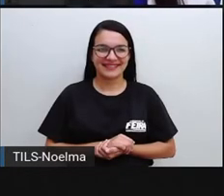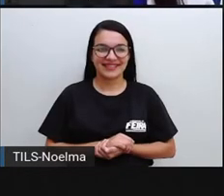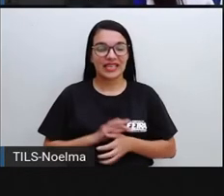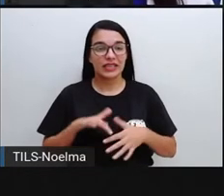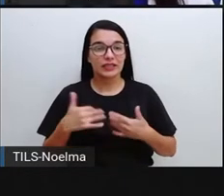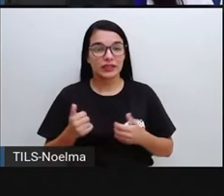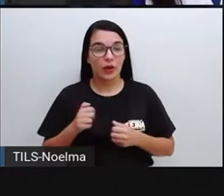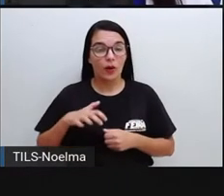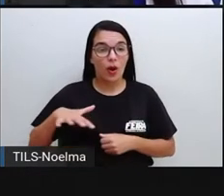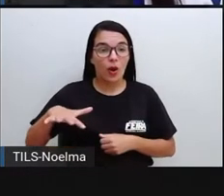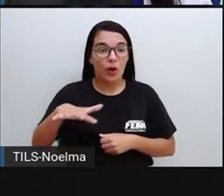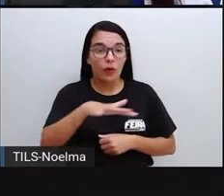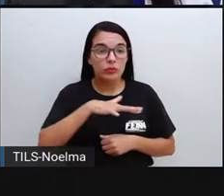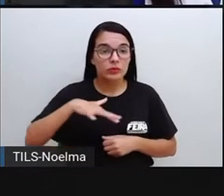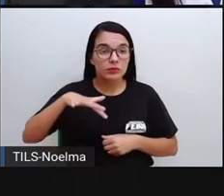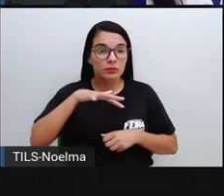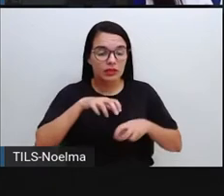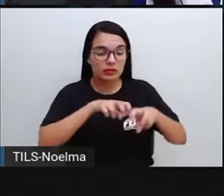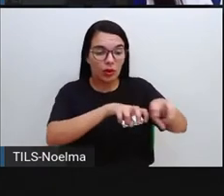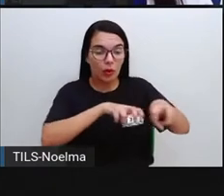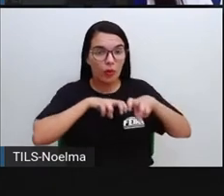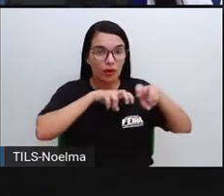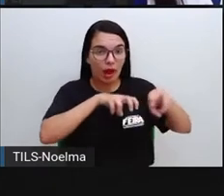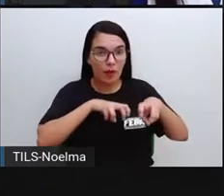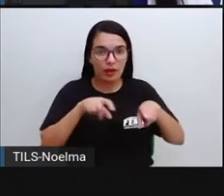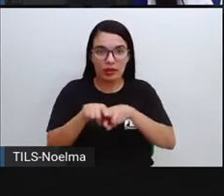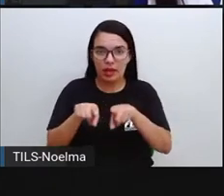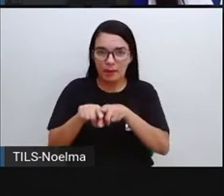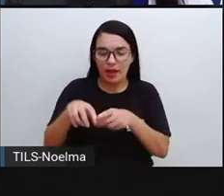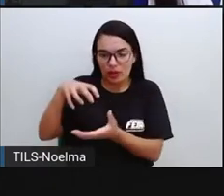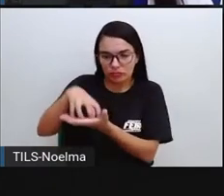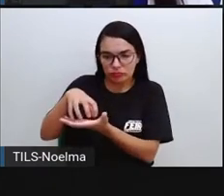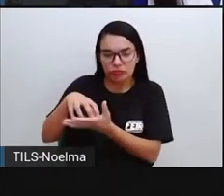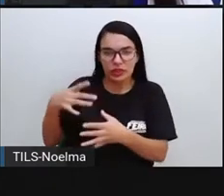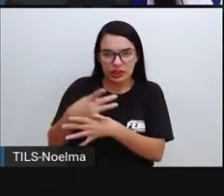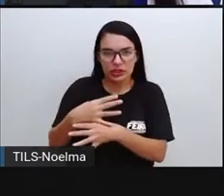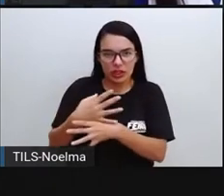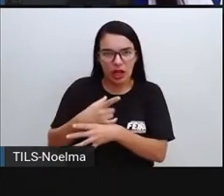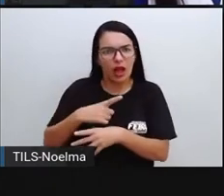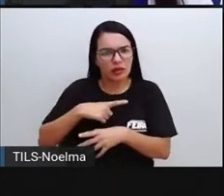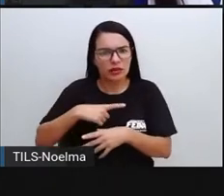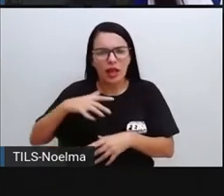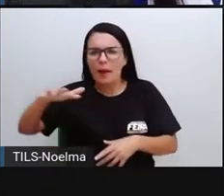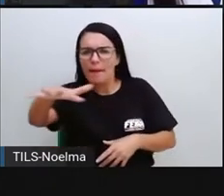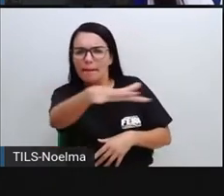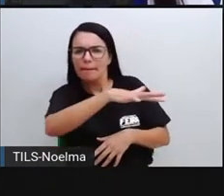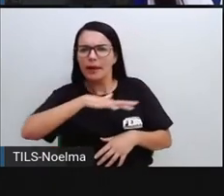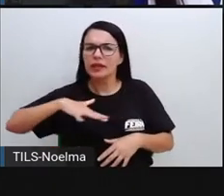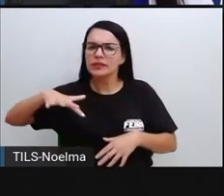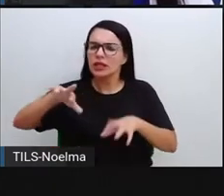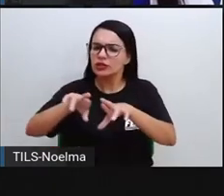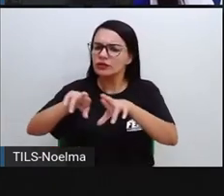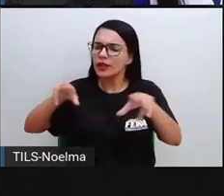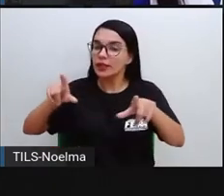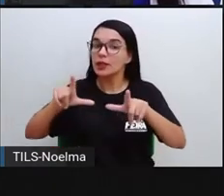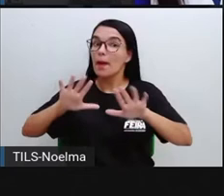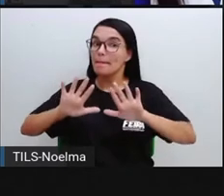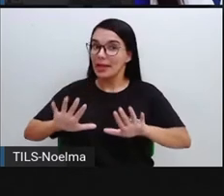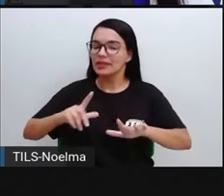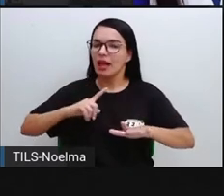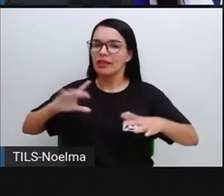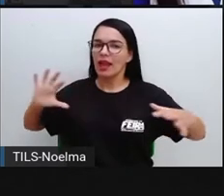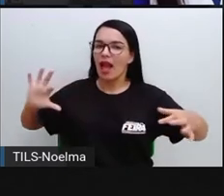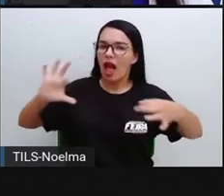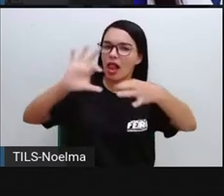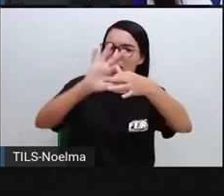O espaço rural e o espaço urbano são formados por paisagens diferentes, mas que se relacionam. A gente viu aí, no